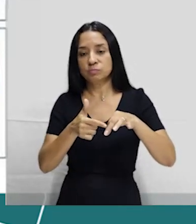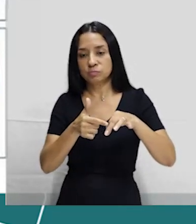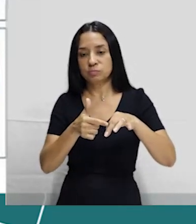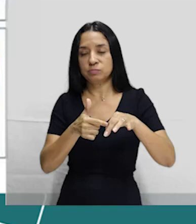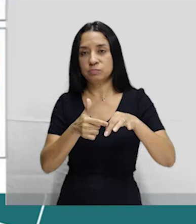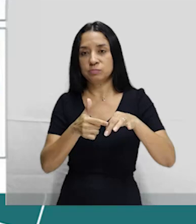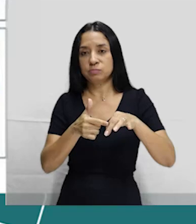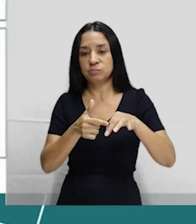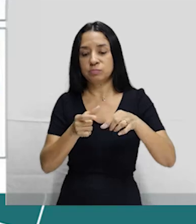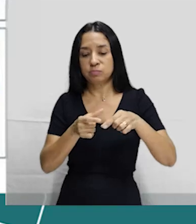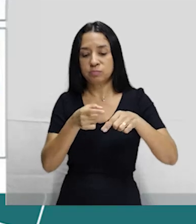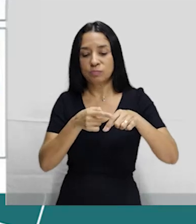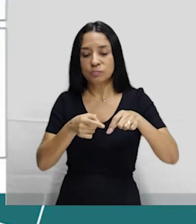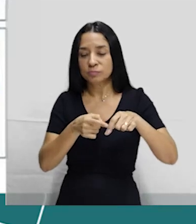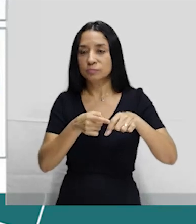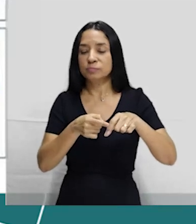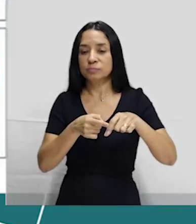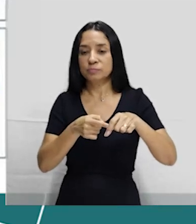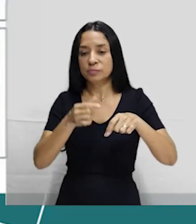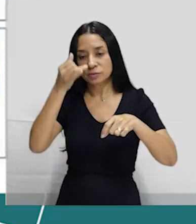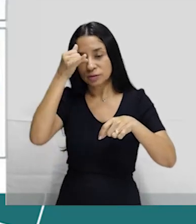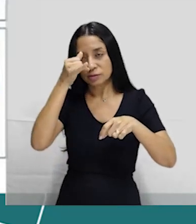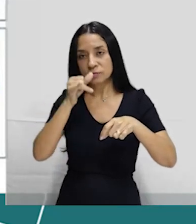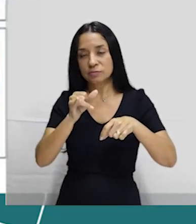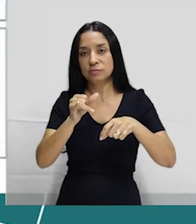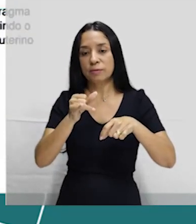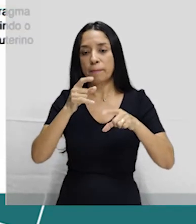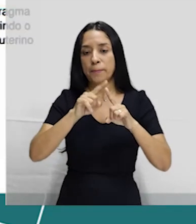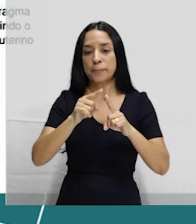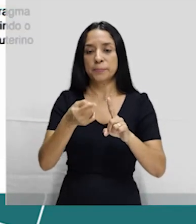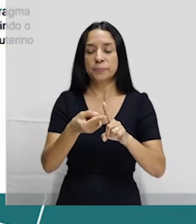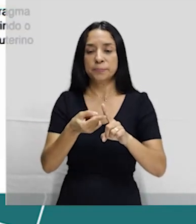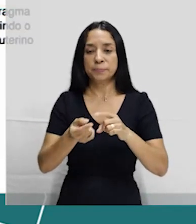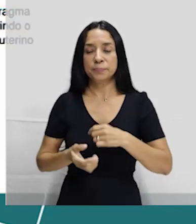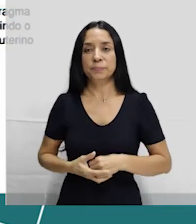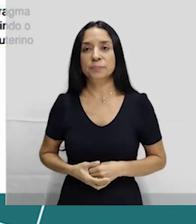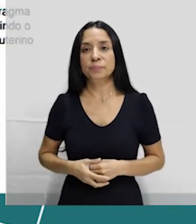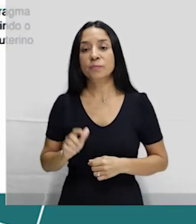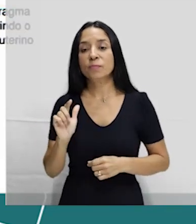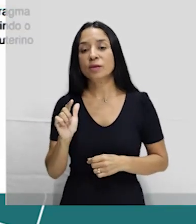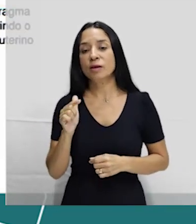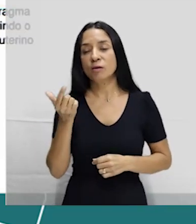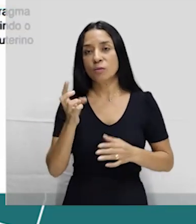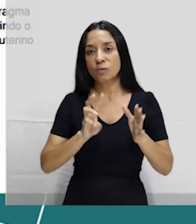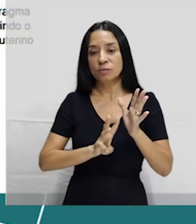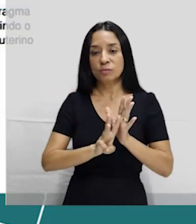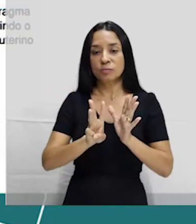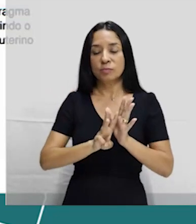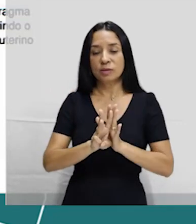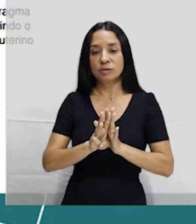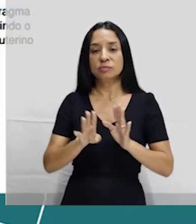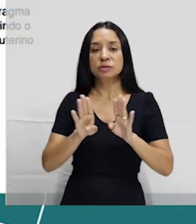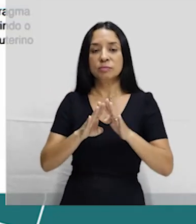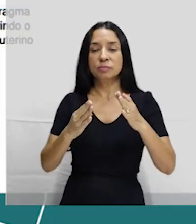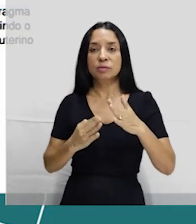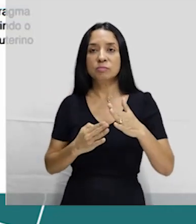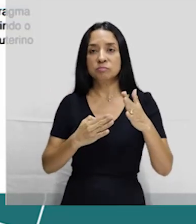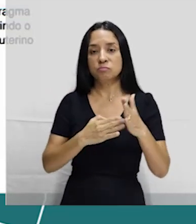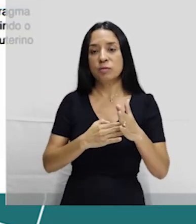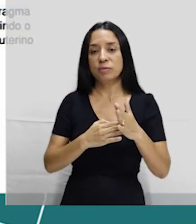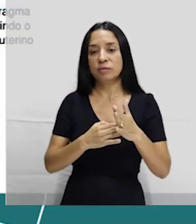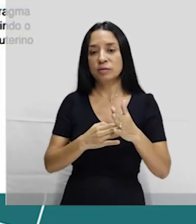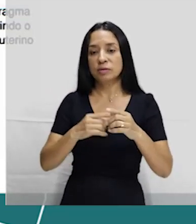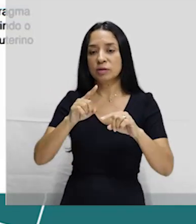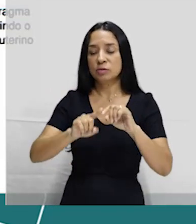camisinha feminina para poder também evitar a gravidez. Outro método, que é uma barreira mecânica, que a gente